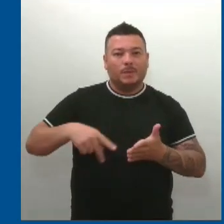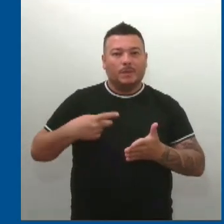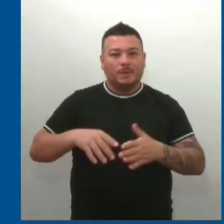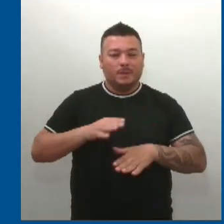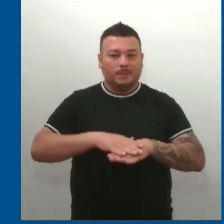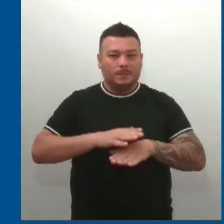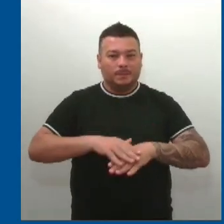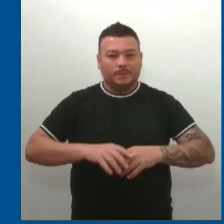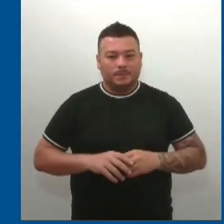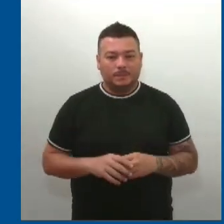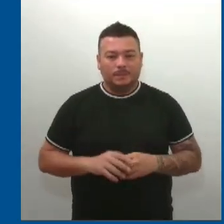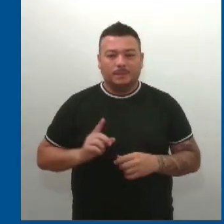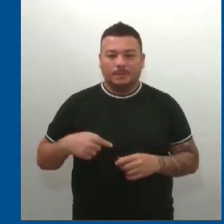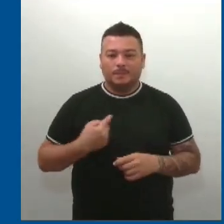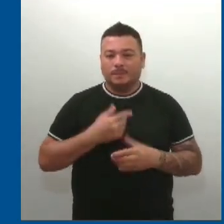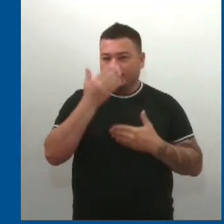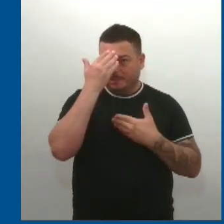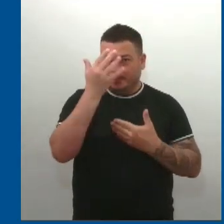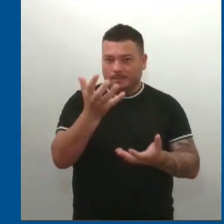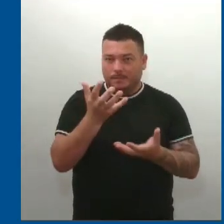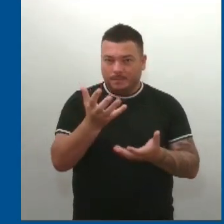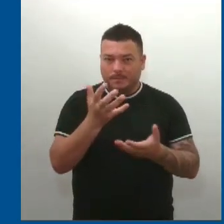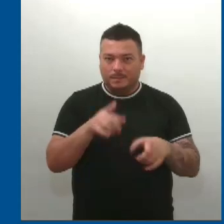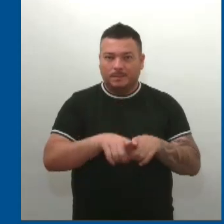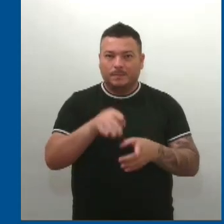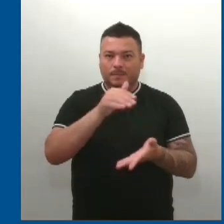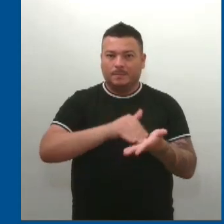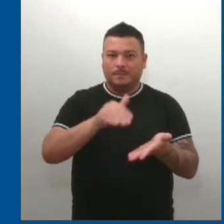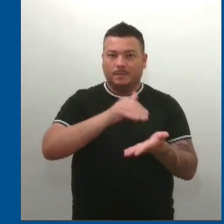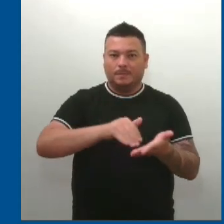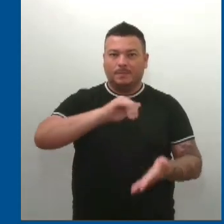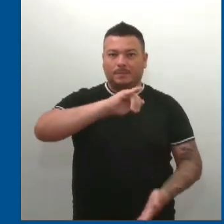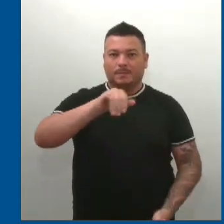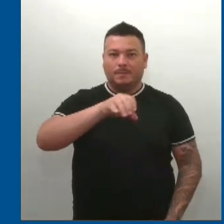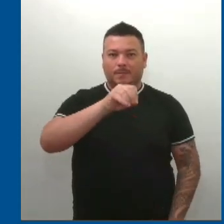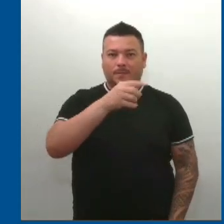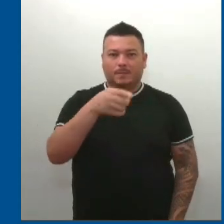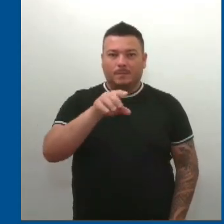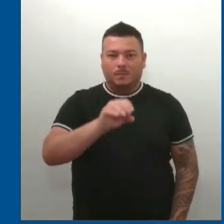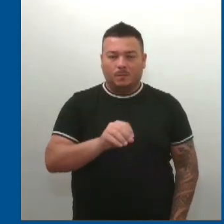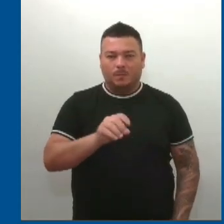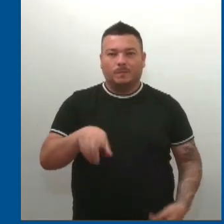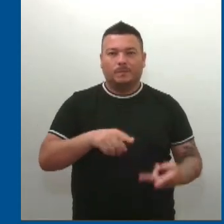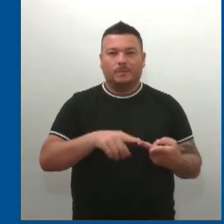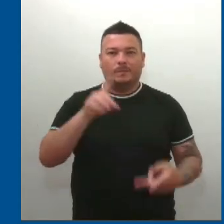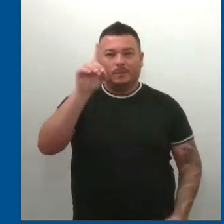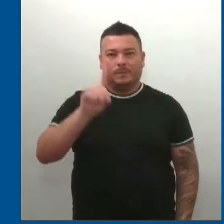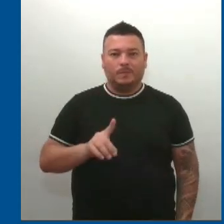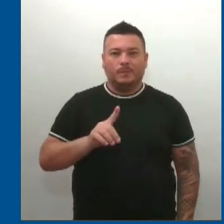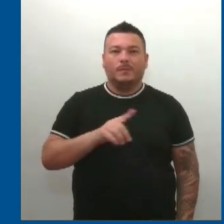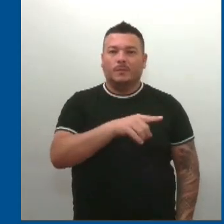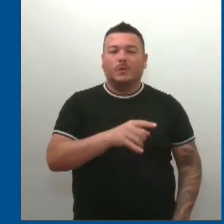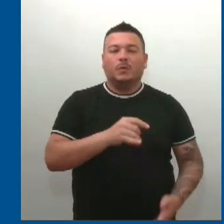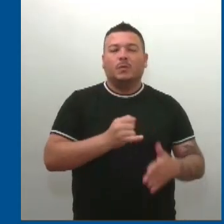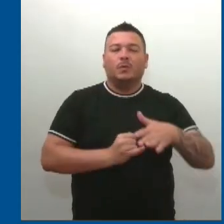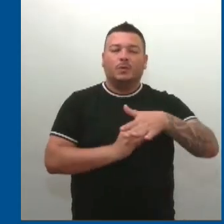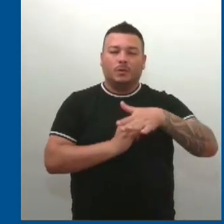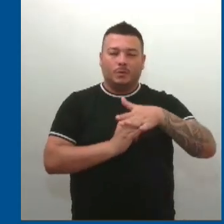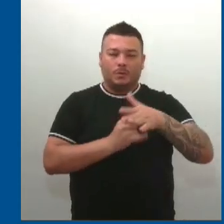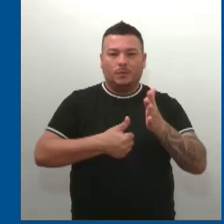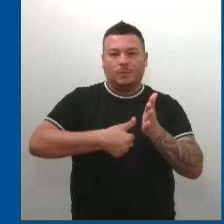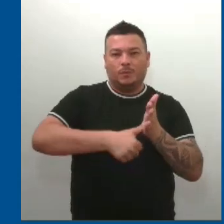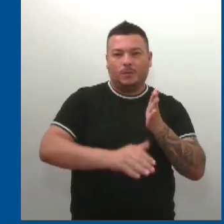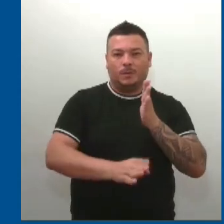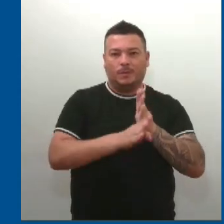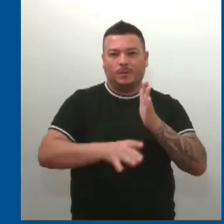Então, gostaria de agradecer ao secretário João Helói, ao nosso diretor do Instituto de Identificação, o doutor Genilson, né, que realmente